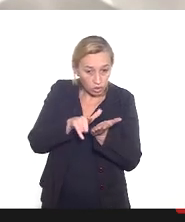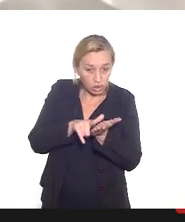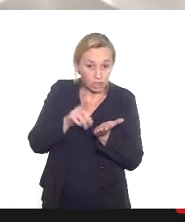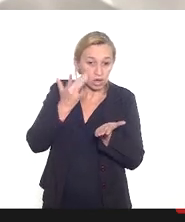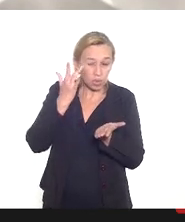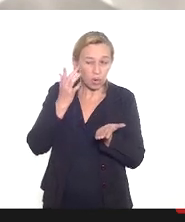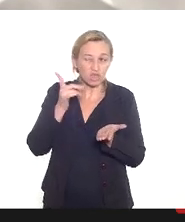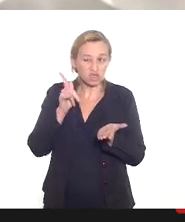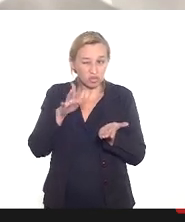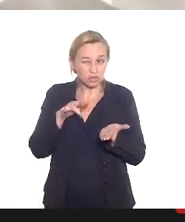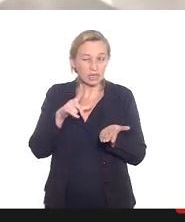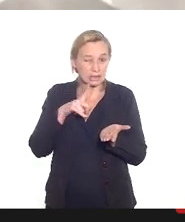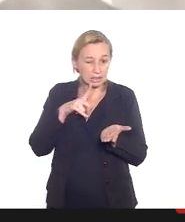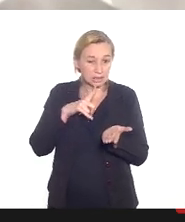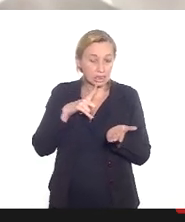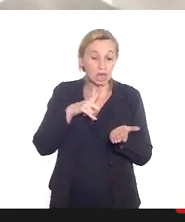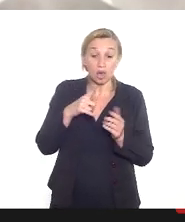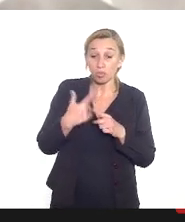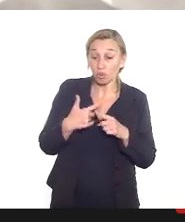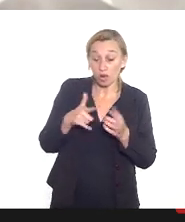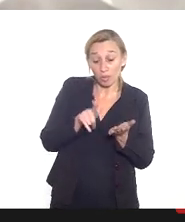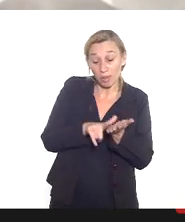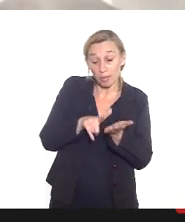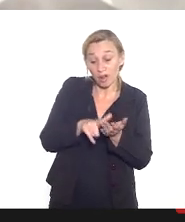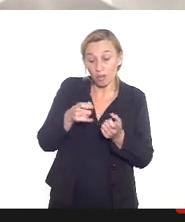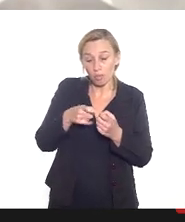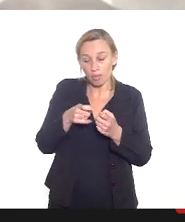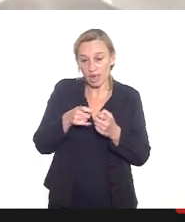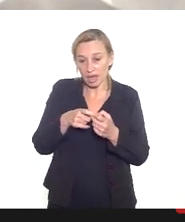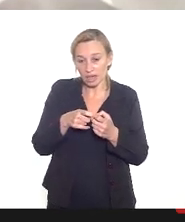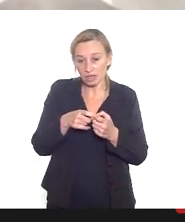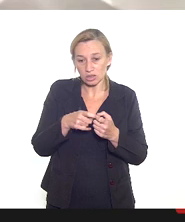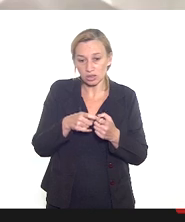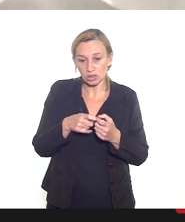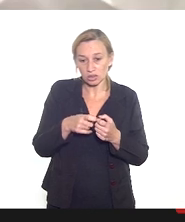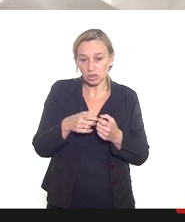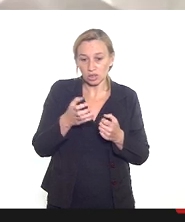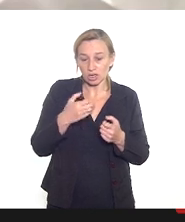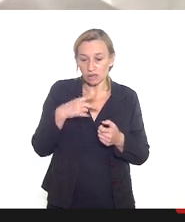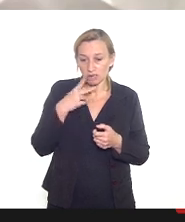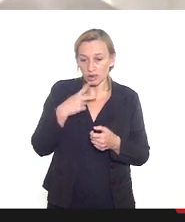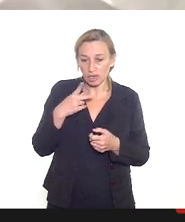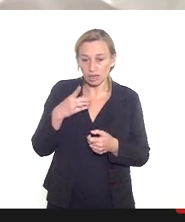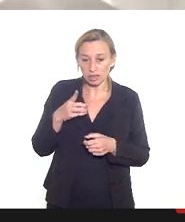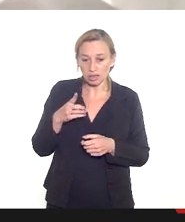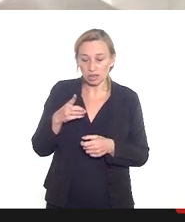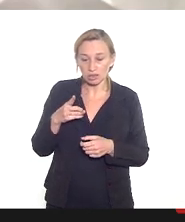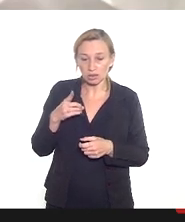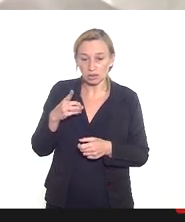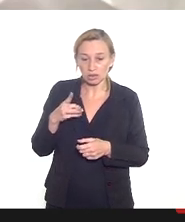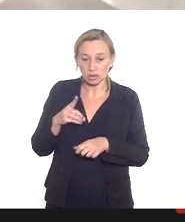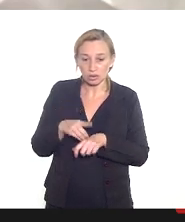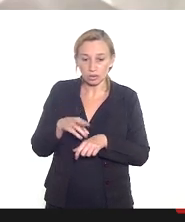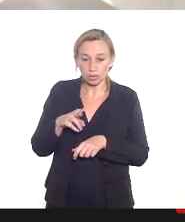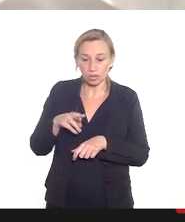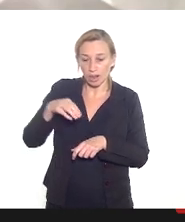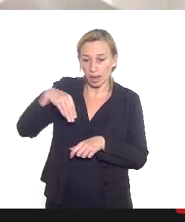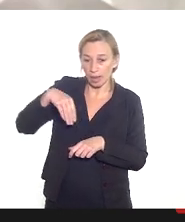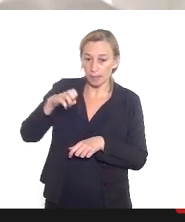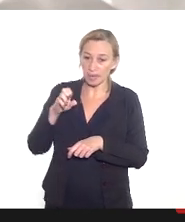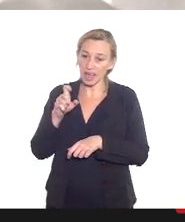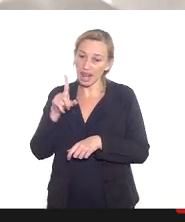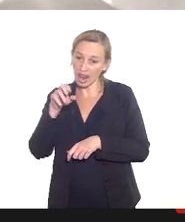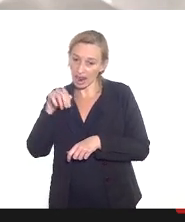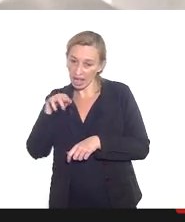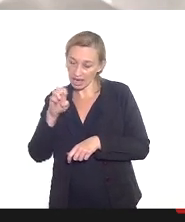que tem uma diferença porque o atestado médico aí eu quero me valer da fala da doutora Melânia quando ela fala